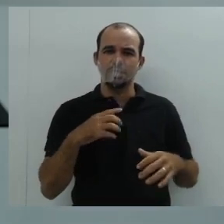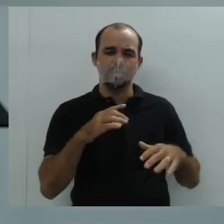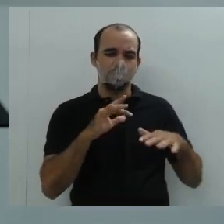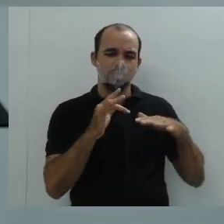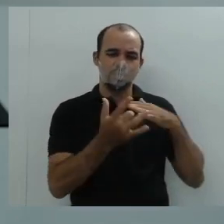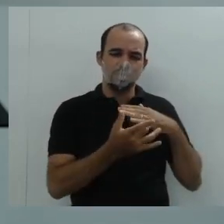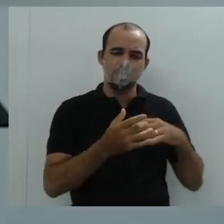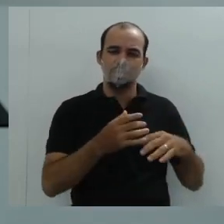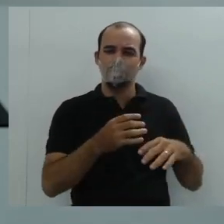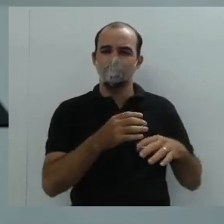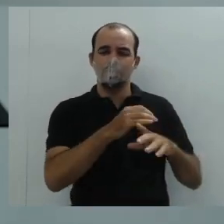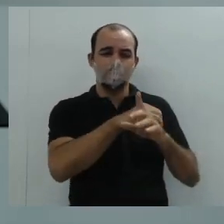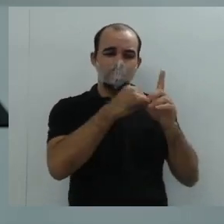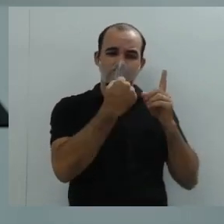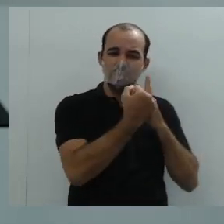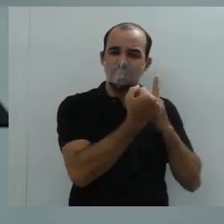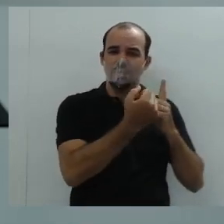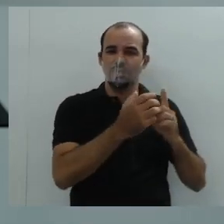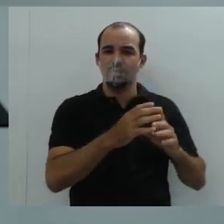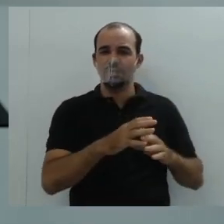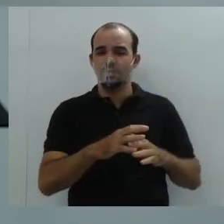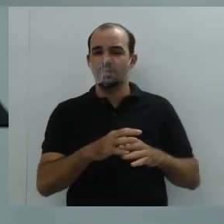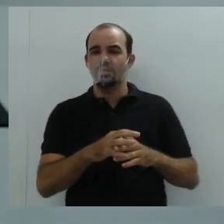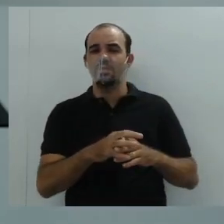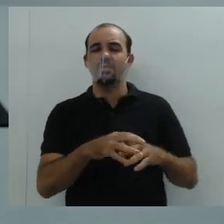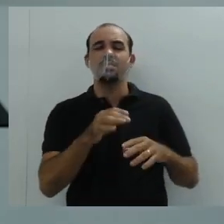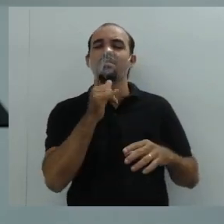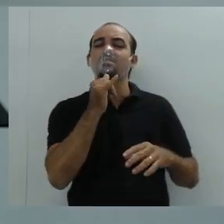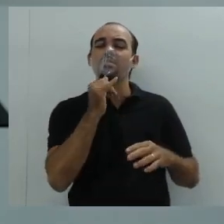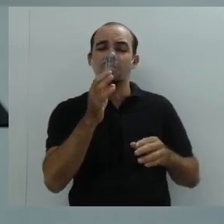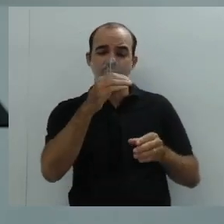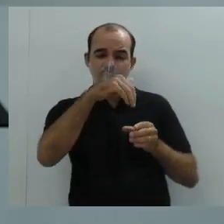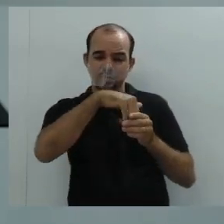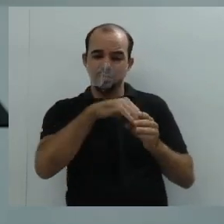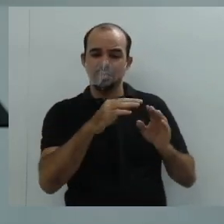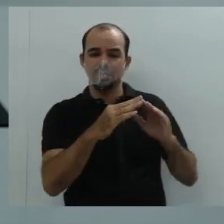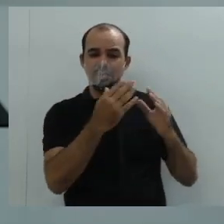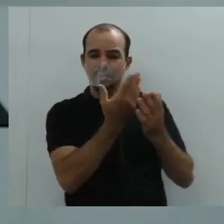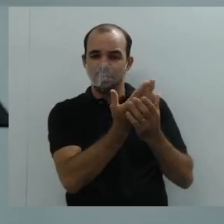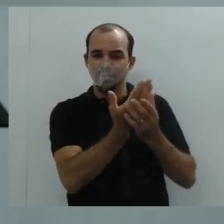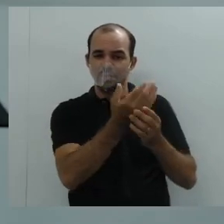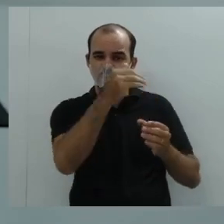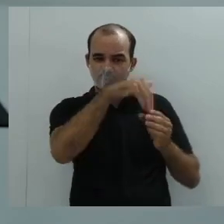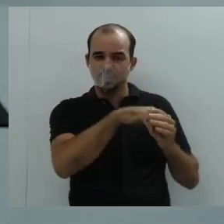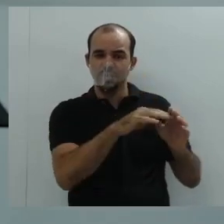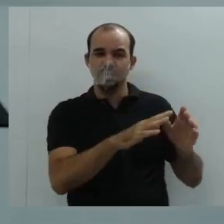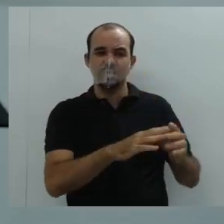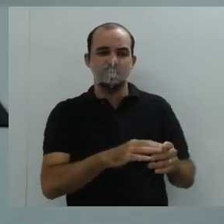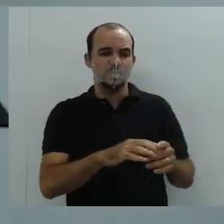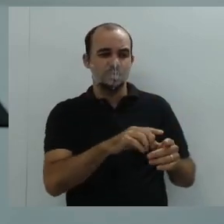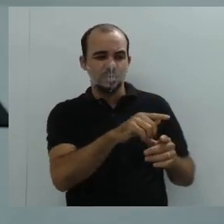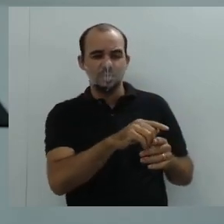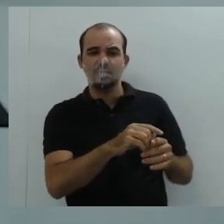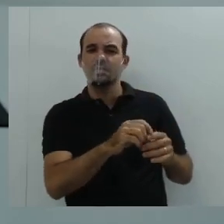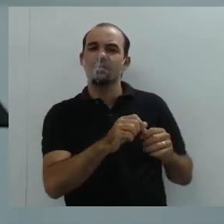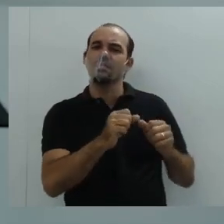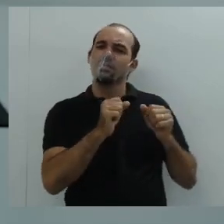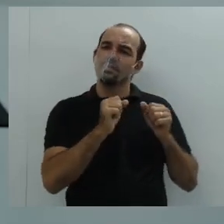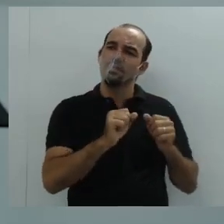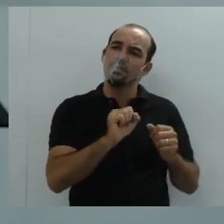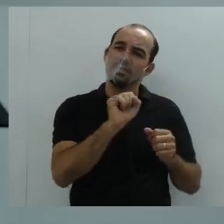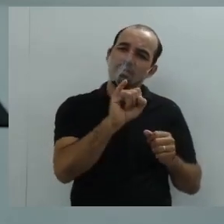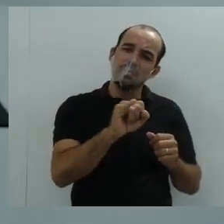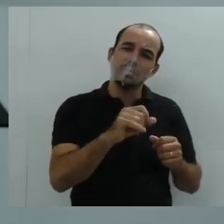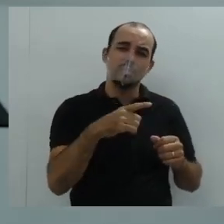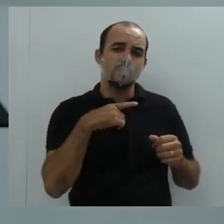Na escola, por exemplo, a gente pode ter um problema que é comum a todos os alunos, que é a ausência